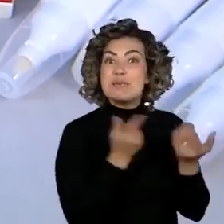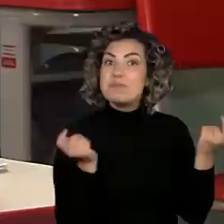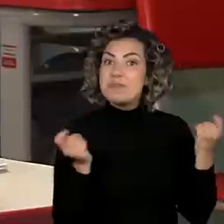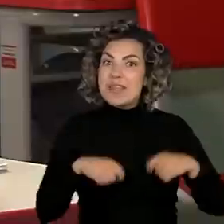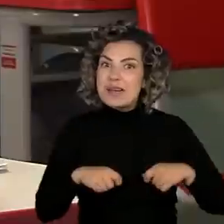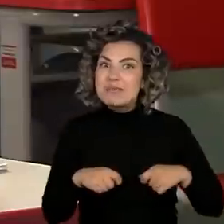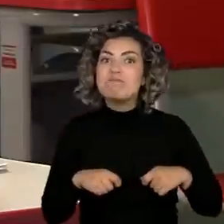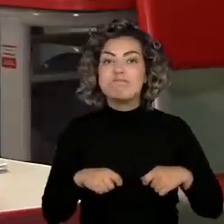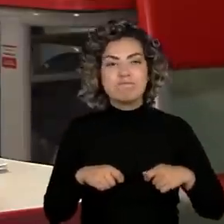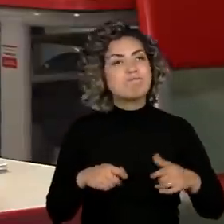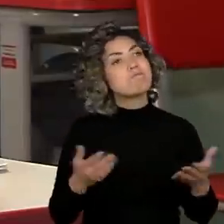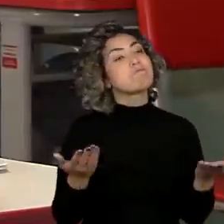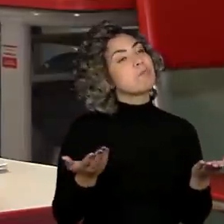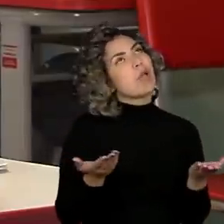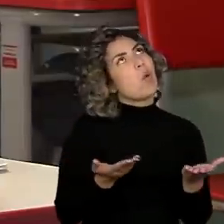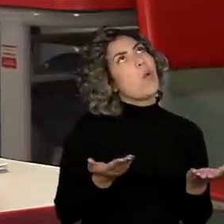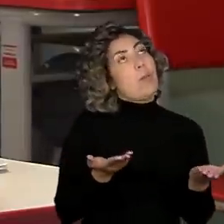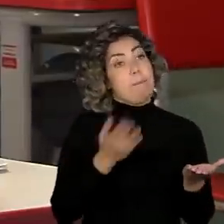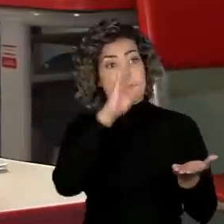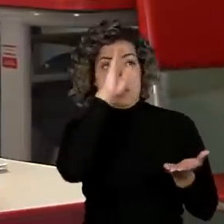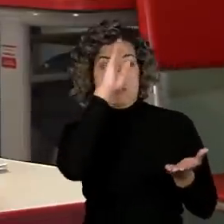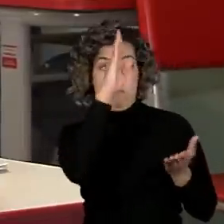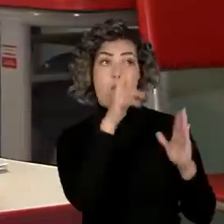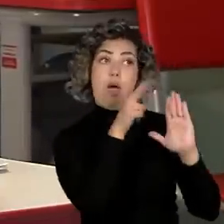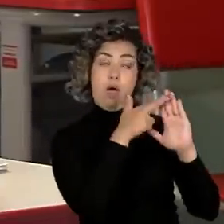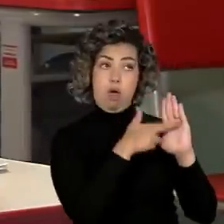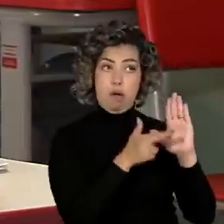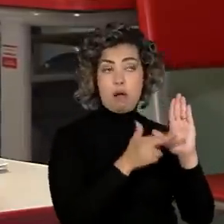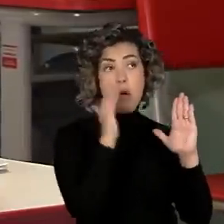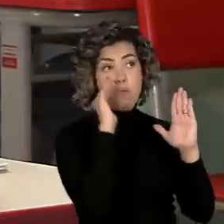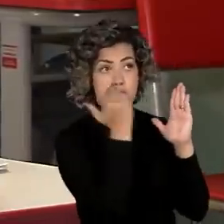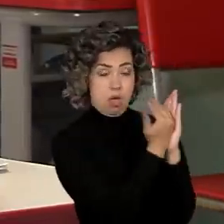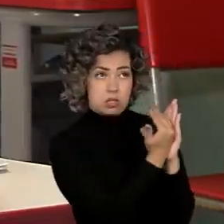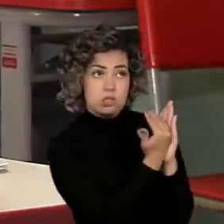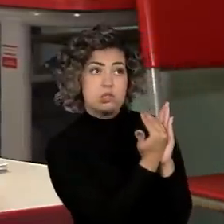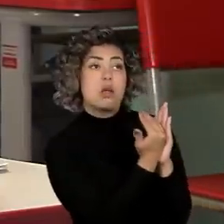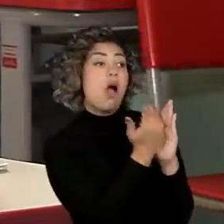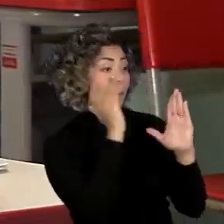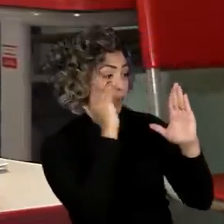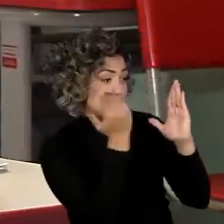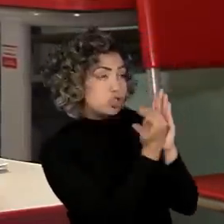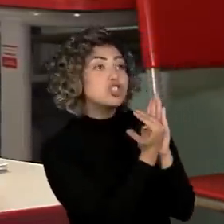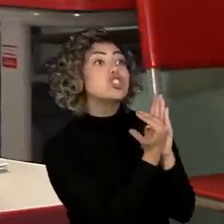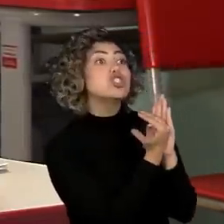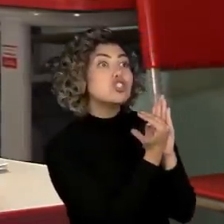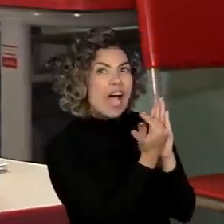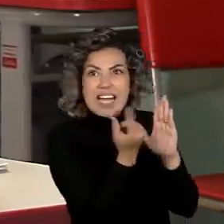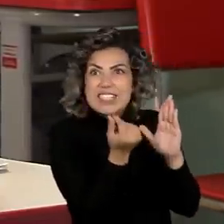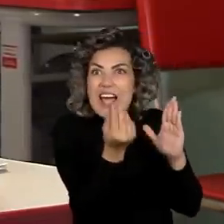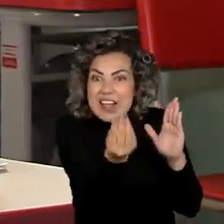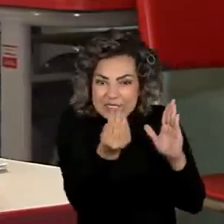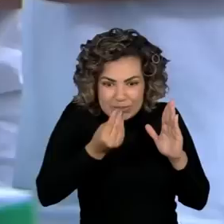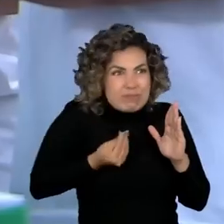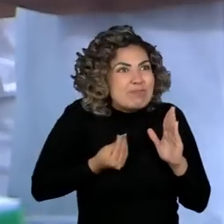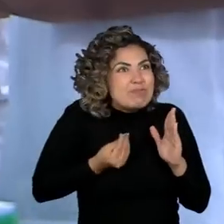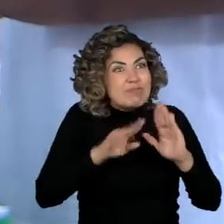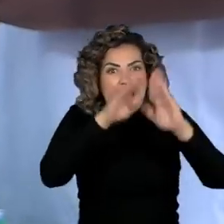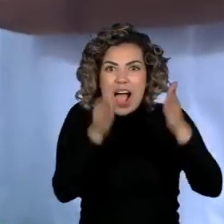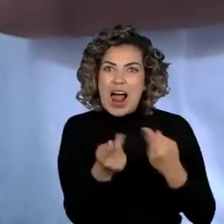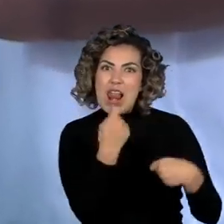A gente tem que cumprir os combinados para ganhar o dinheiro, para a gente comprar as coisas na lojinha.